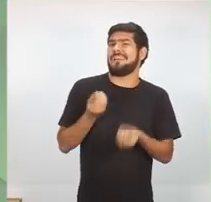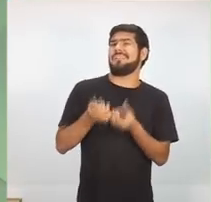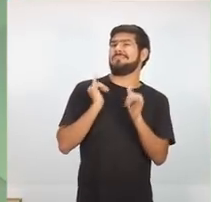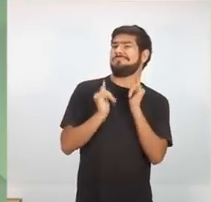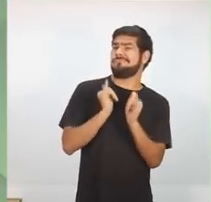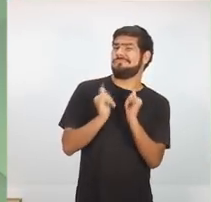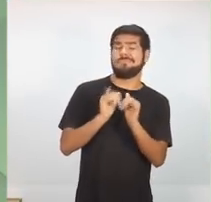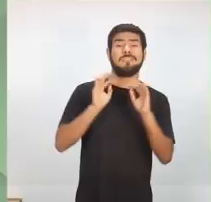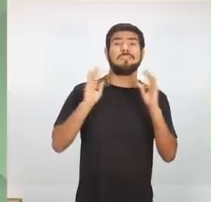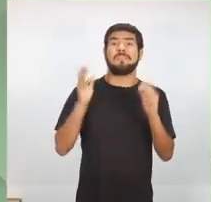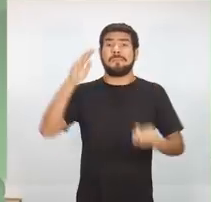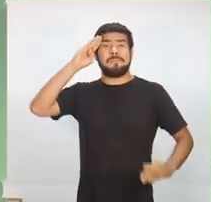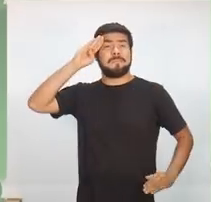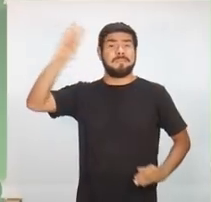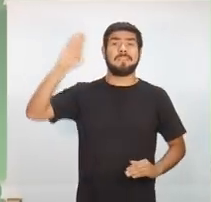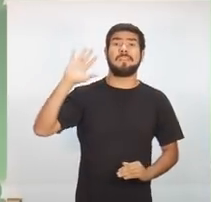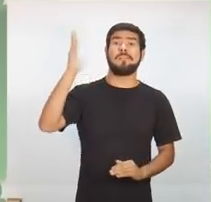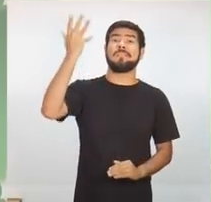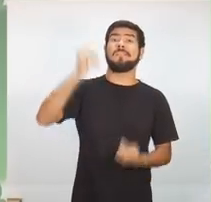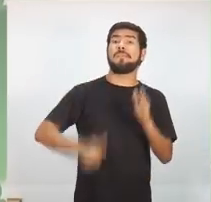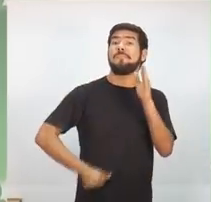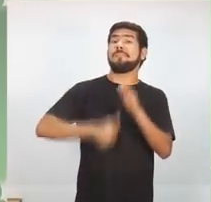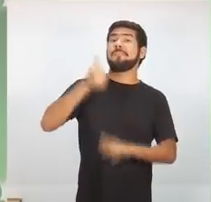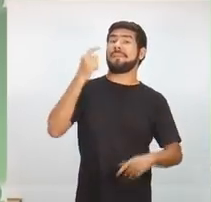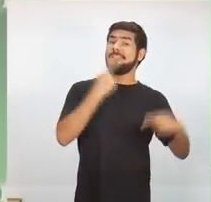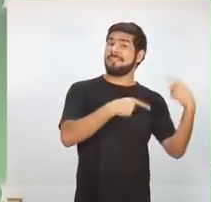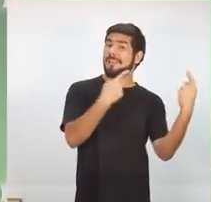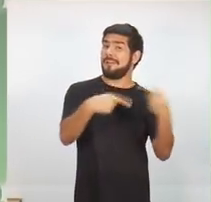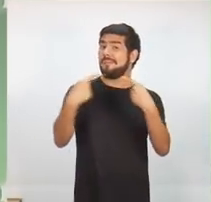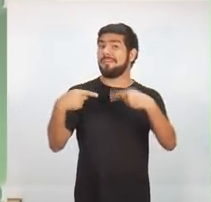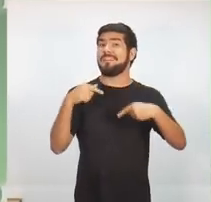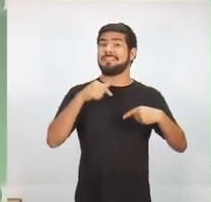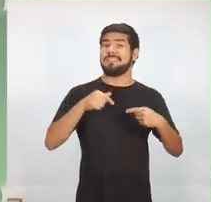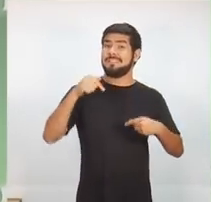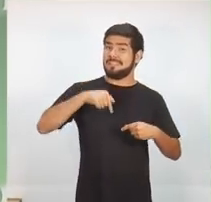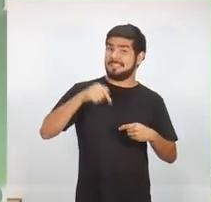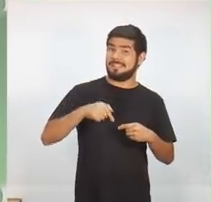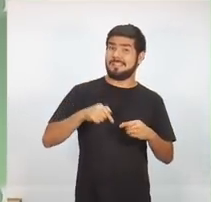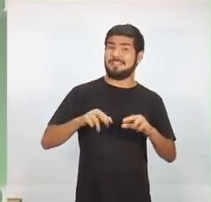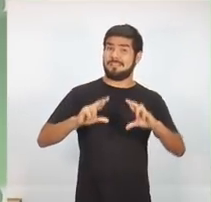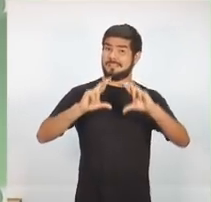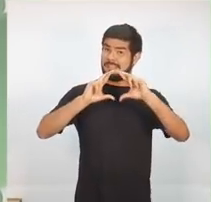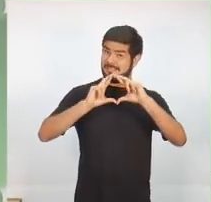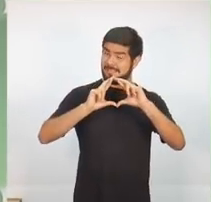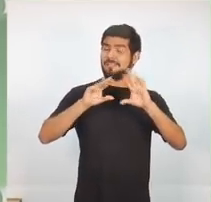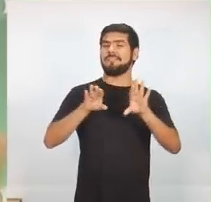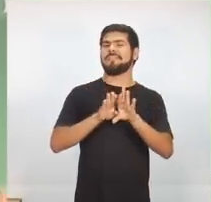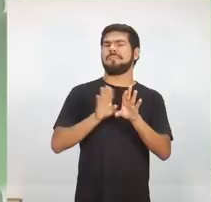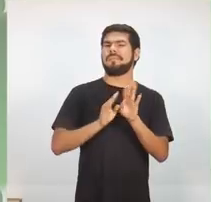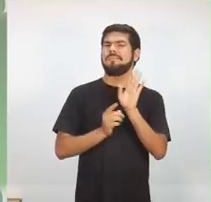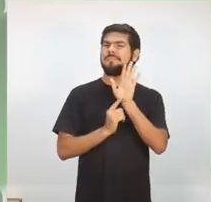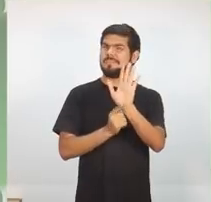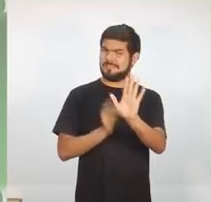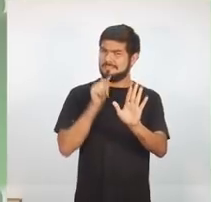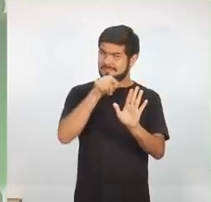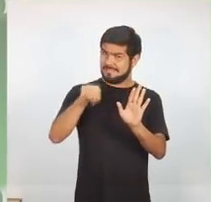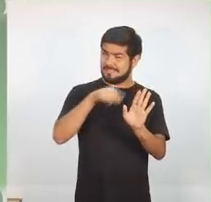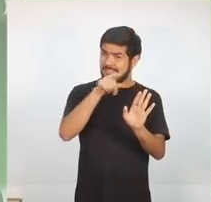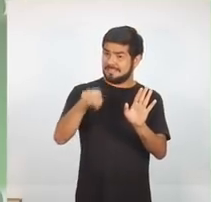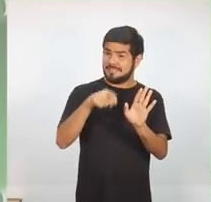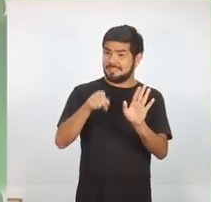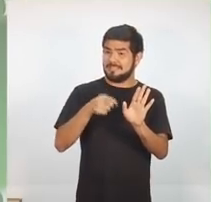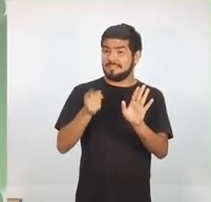e principalmente o que está acontecendo aqui nesse primeiro debate da TV em Tempo. Nós também vamos apresentar para você, vai ser retransmitido na